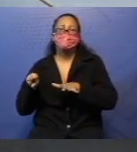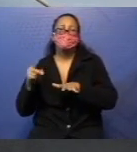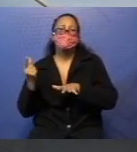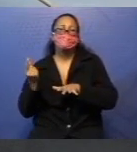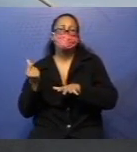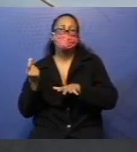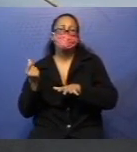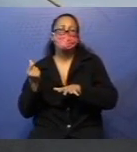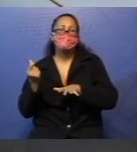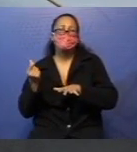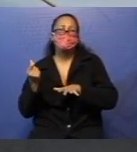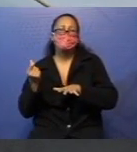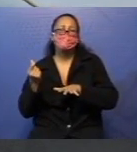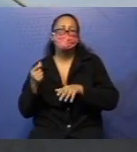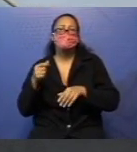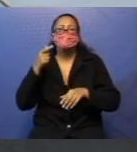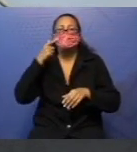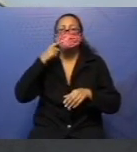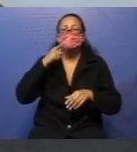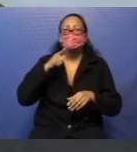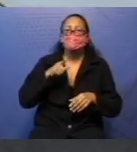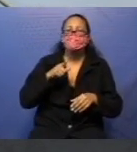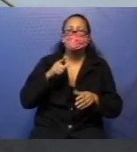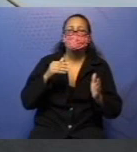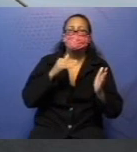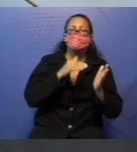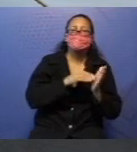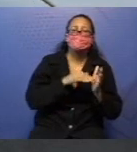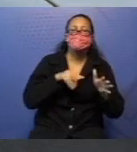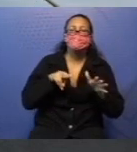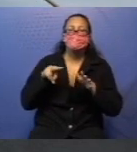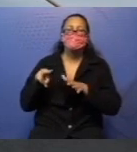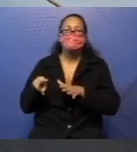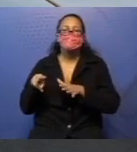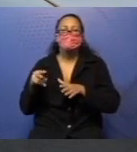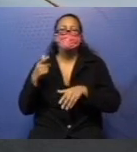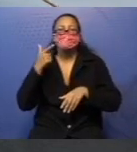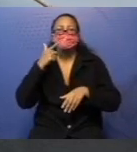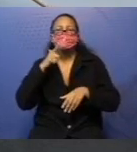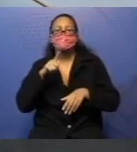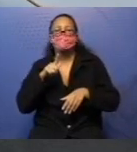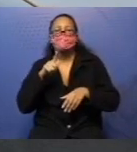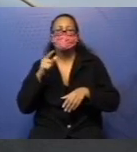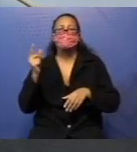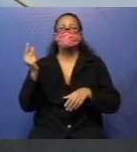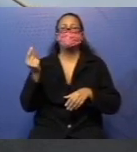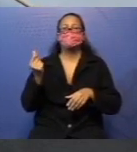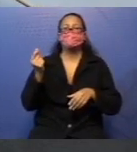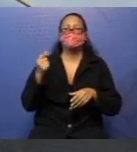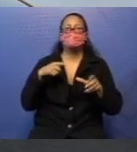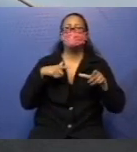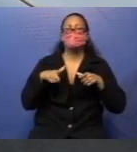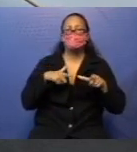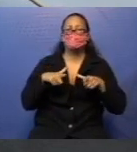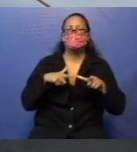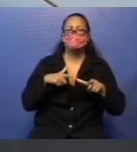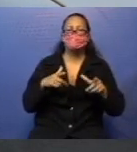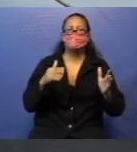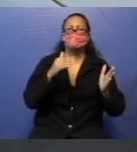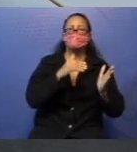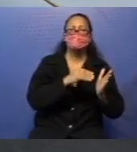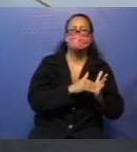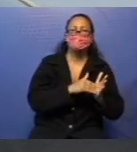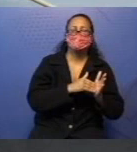recebe, que ganha o dinheiro, quando acaba a semana. Trabalha a semana inteira. No final da semana, pega o